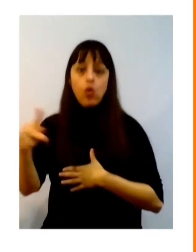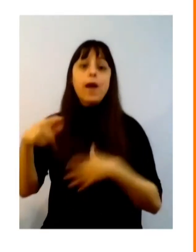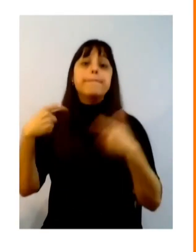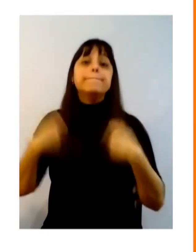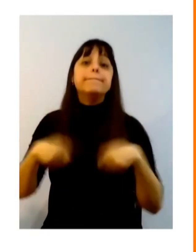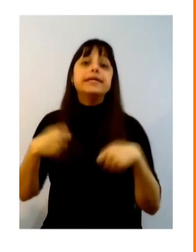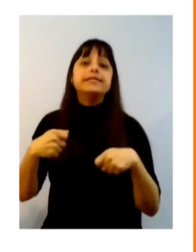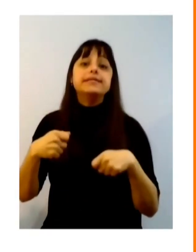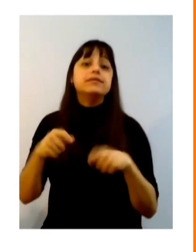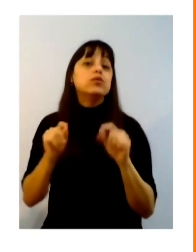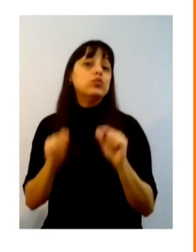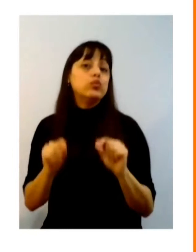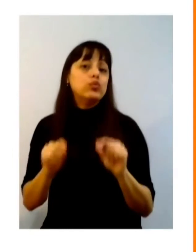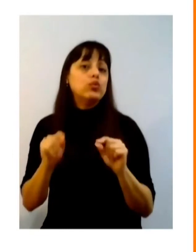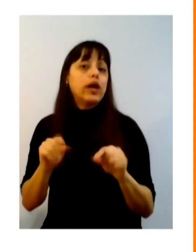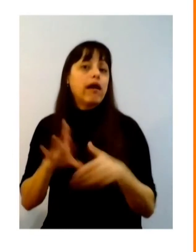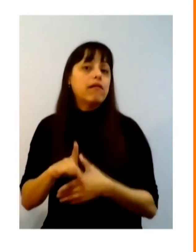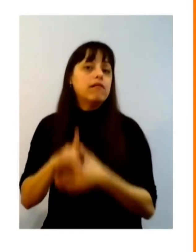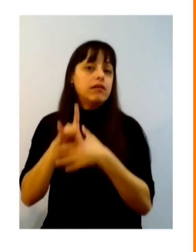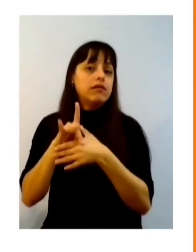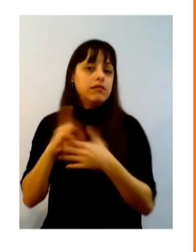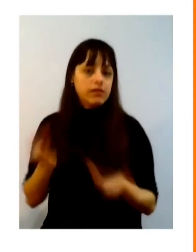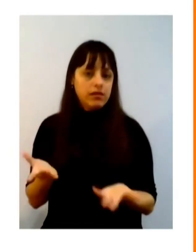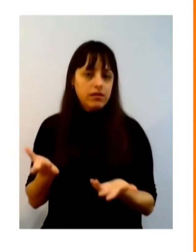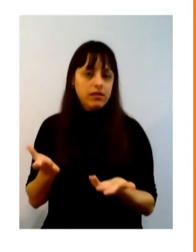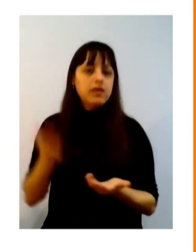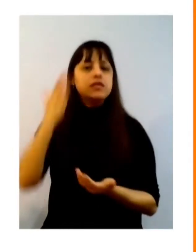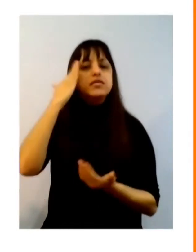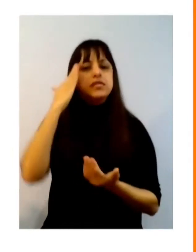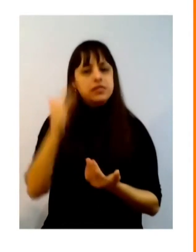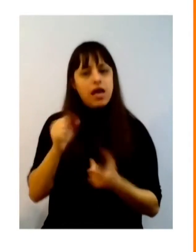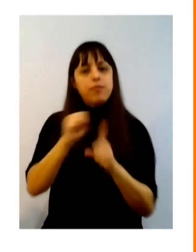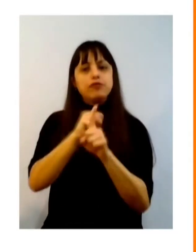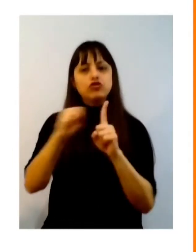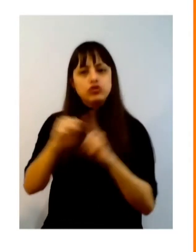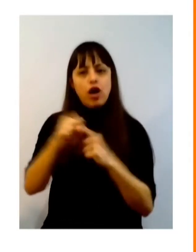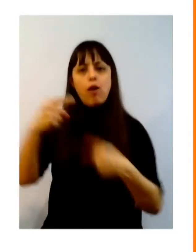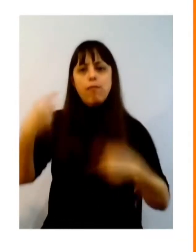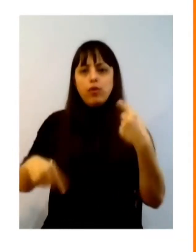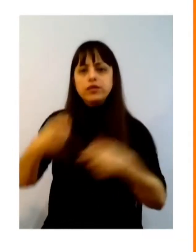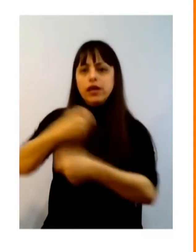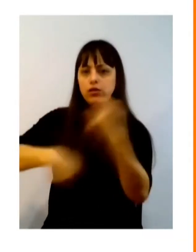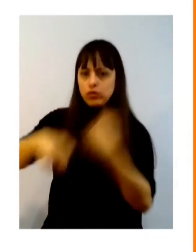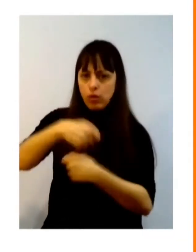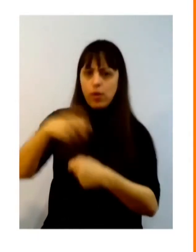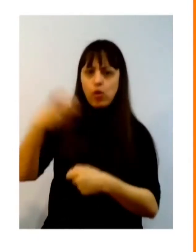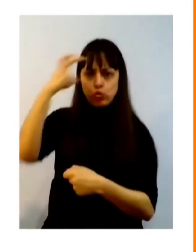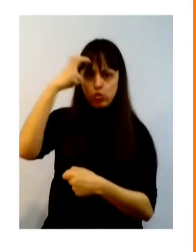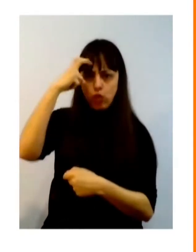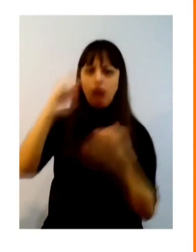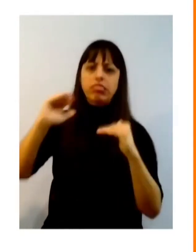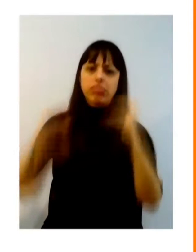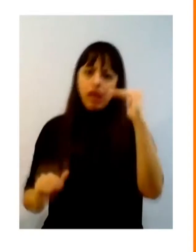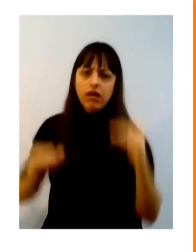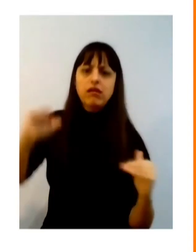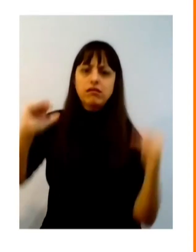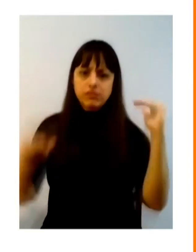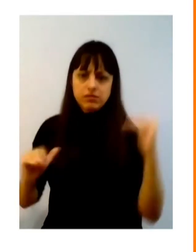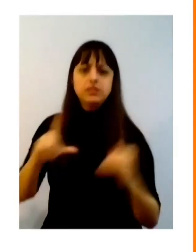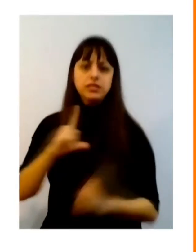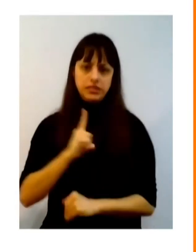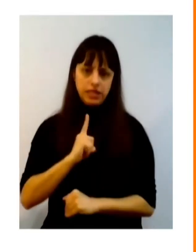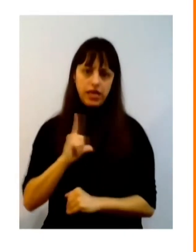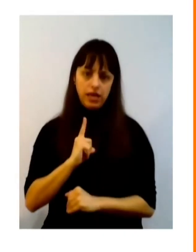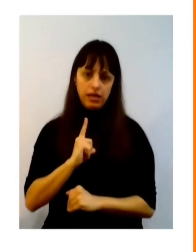principalmente para reduzir as desigualdades culturais porque nós temos também as desigualdades culturais não somente as